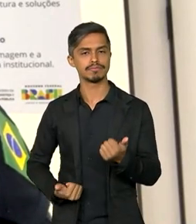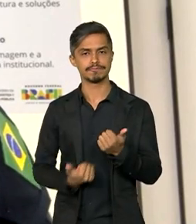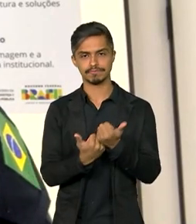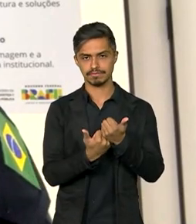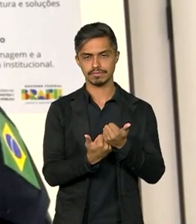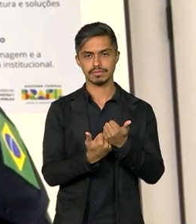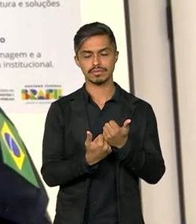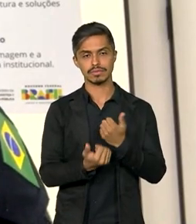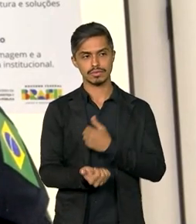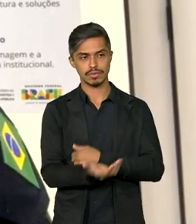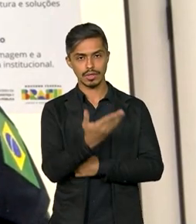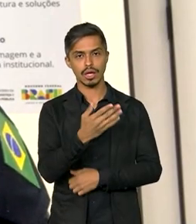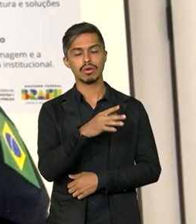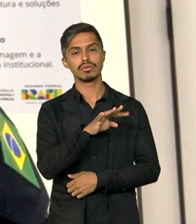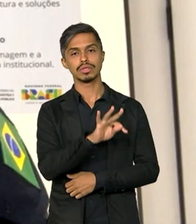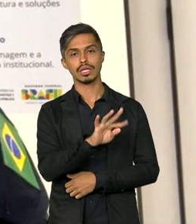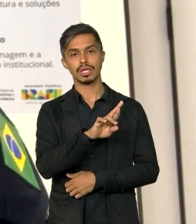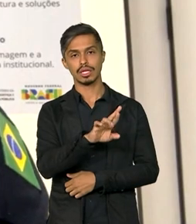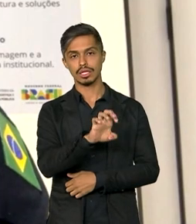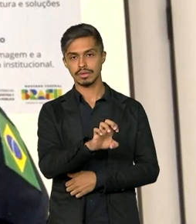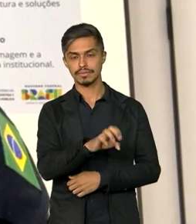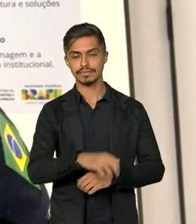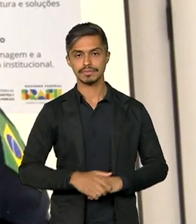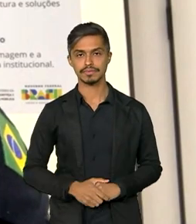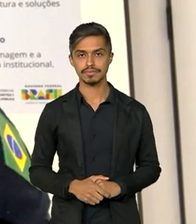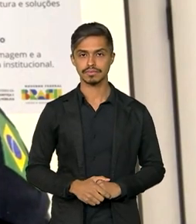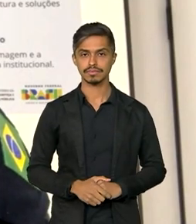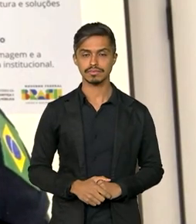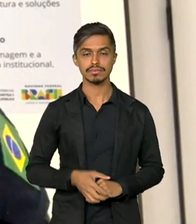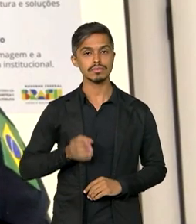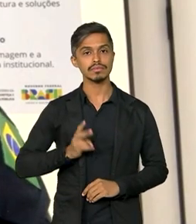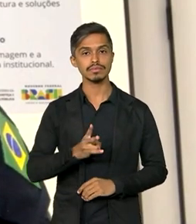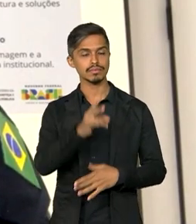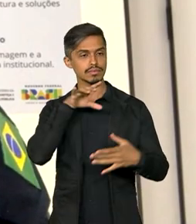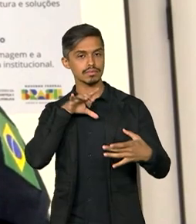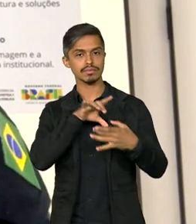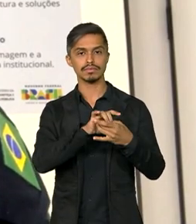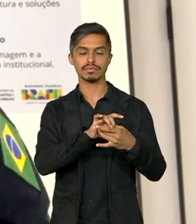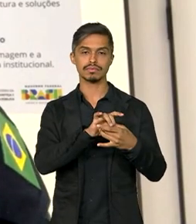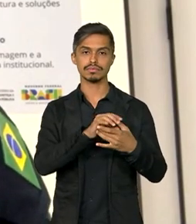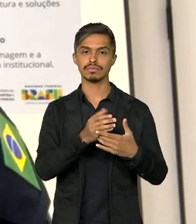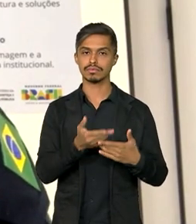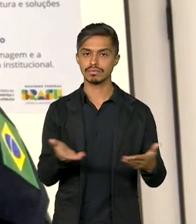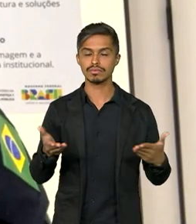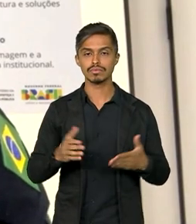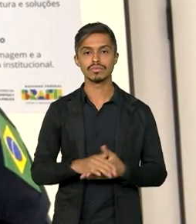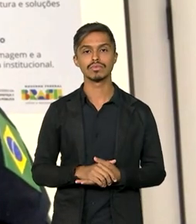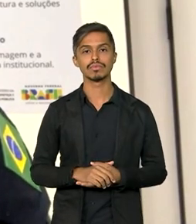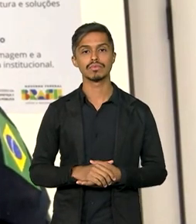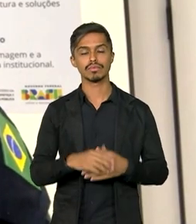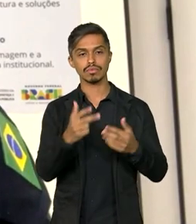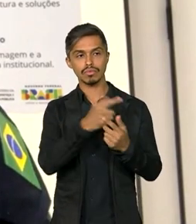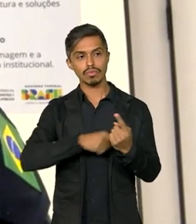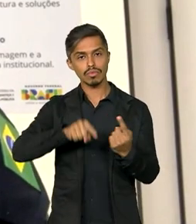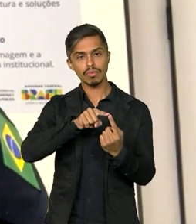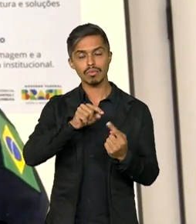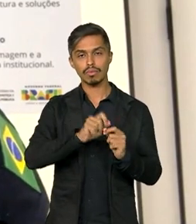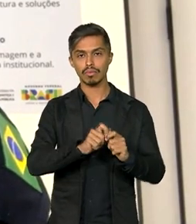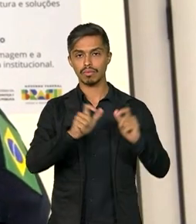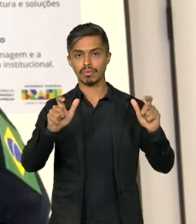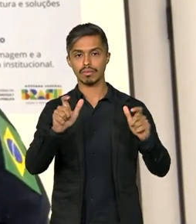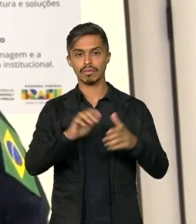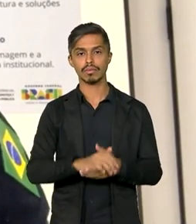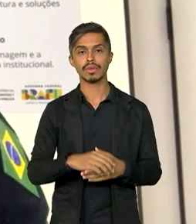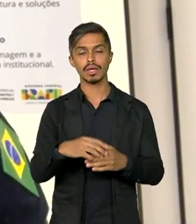ao TRE. Está sempre alinhado com o princípio maior, deixar